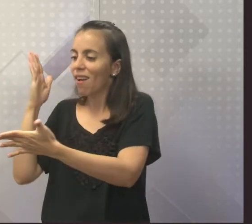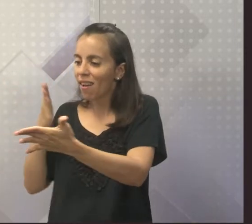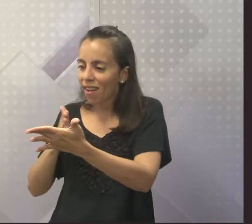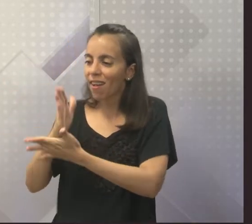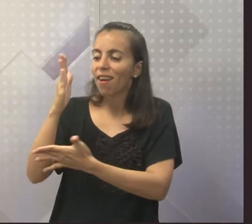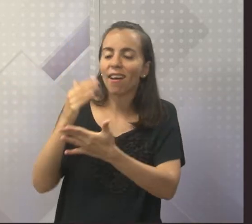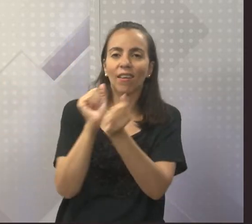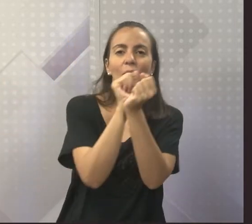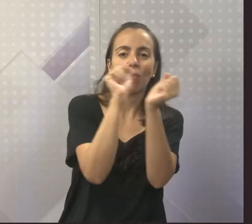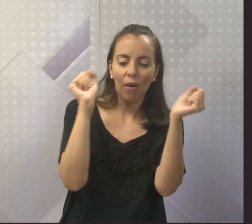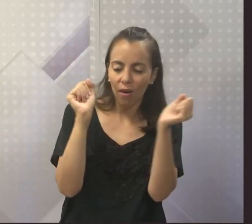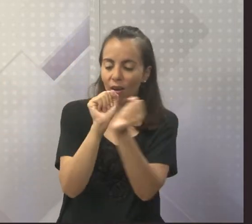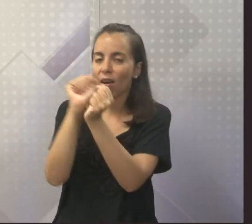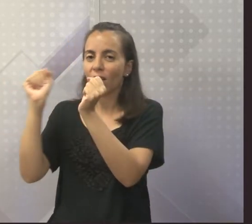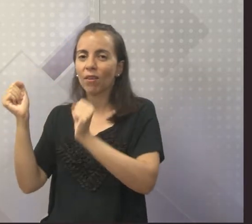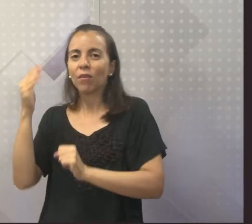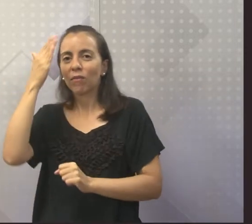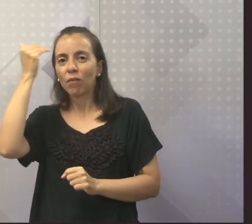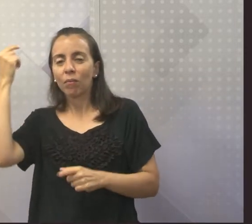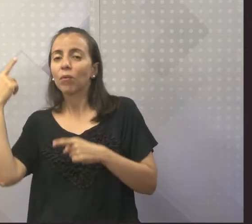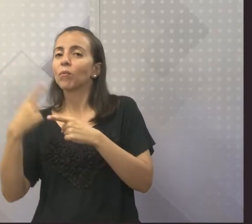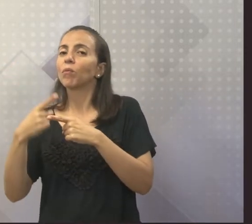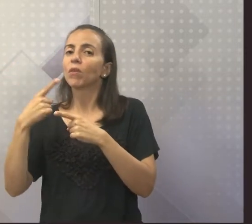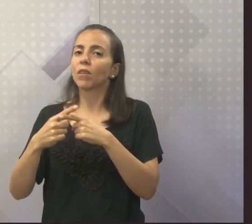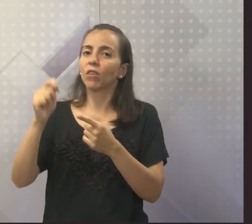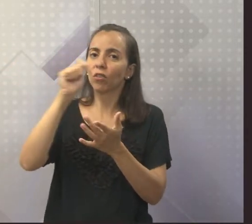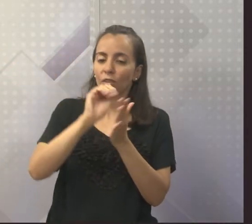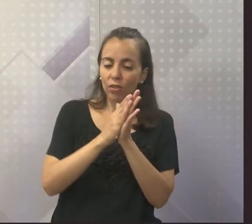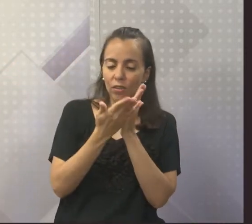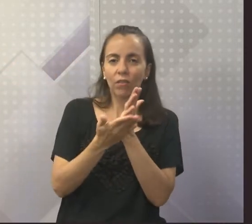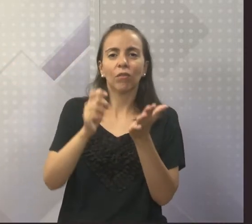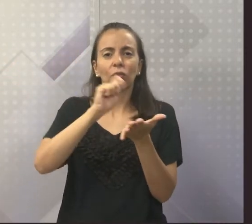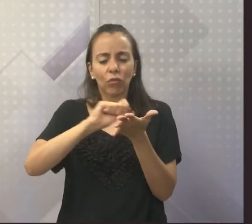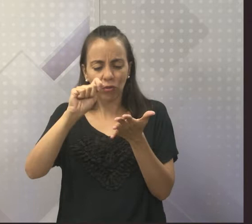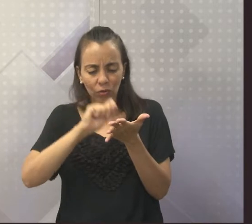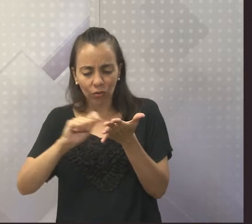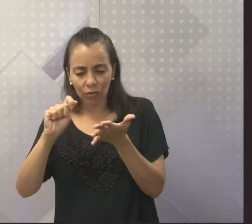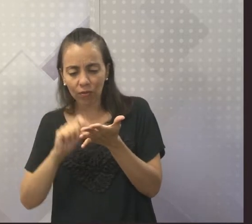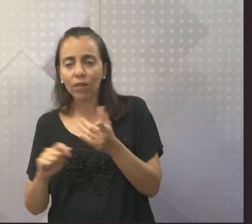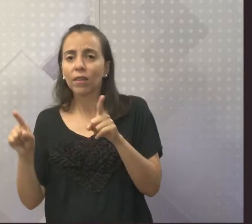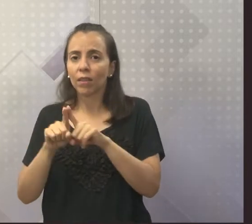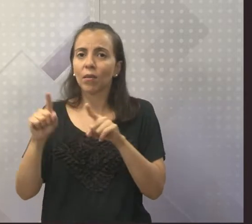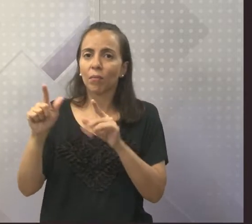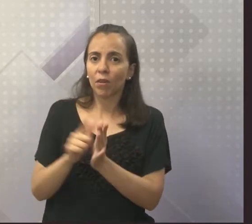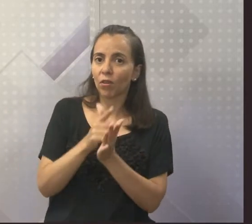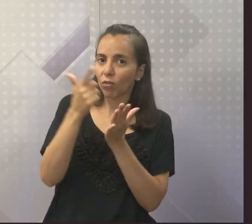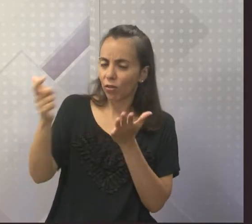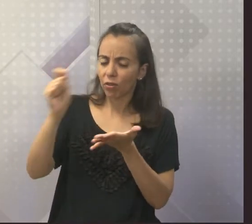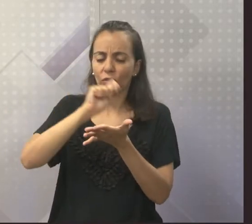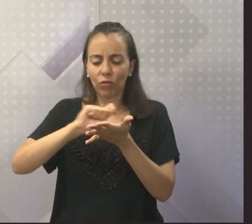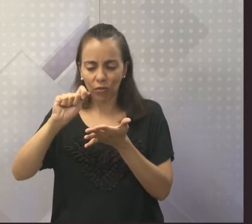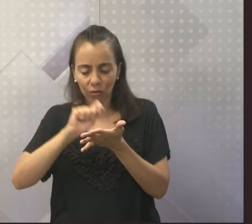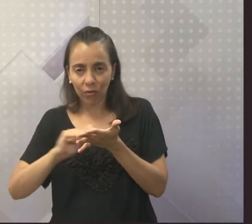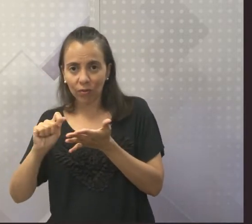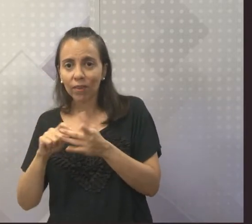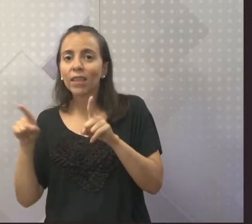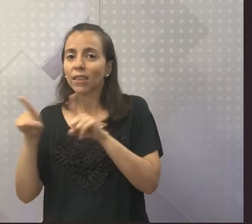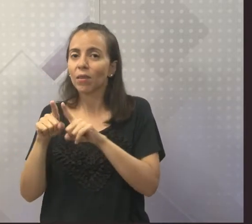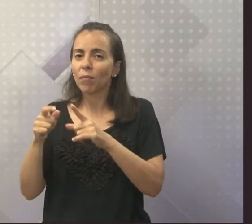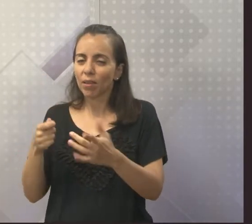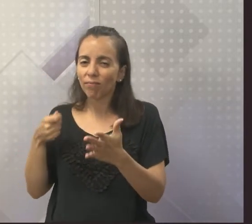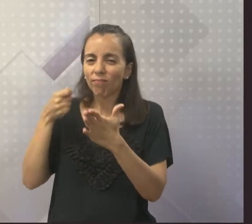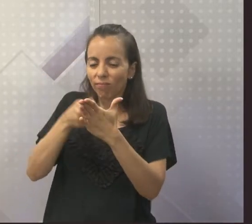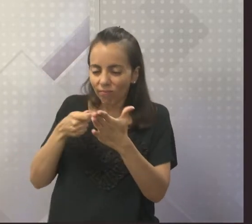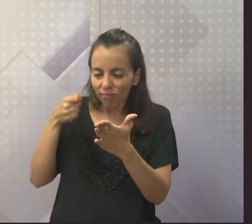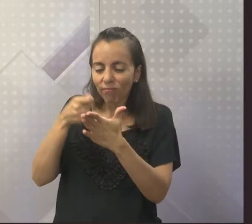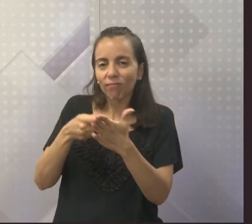escritor, jornalista e atuou como um grande militante na causa abolicionista, que naquela época